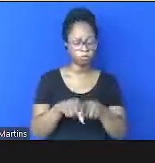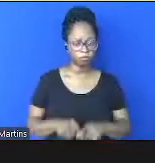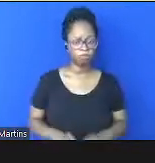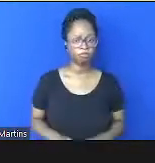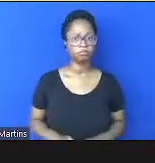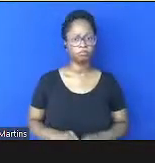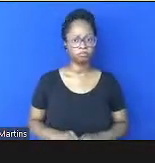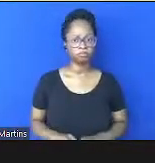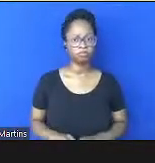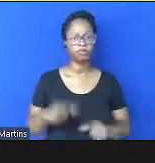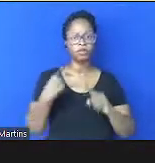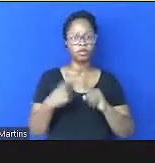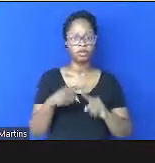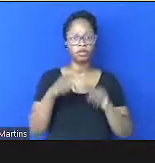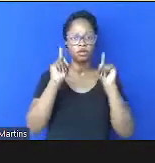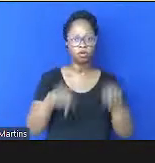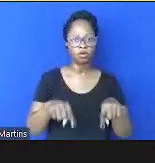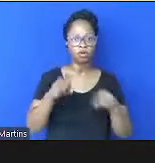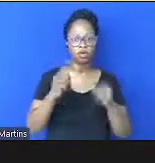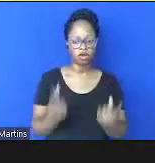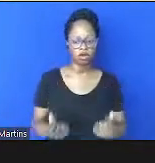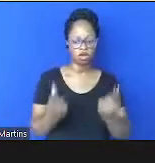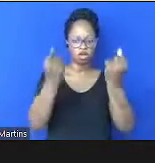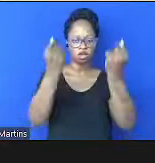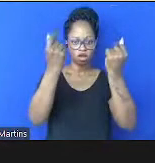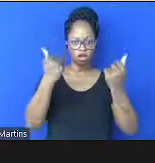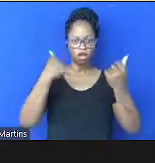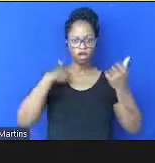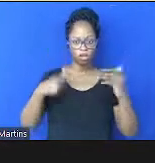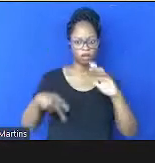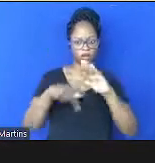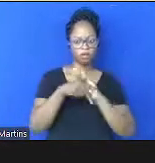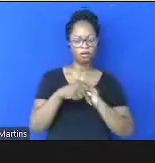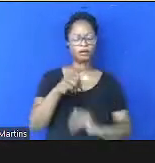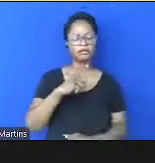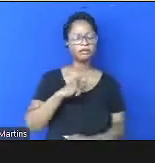forças econômicas e políticas em larga escala elas